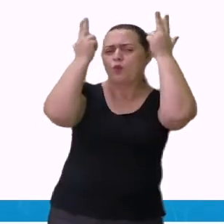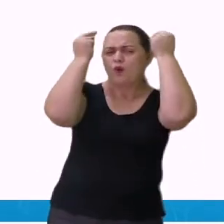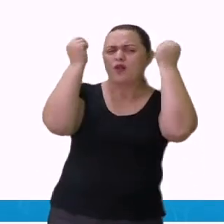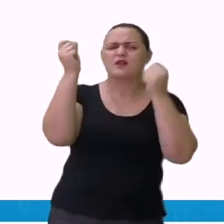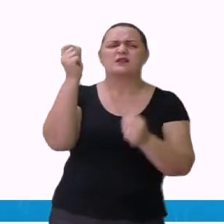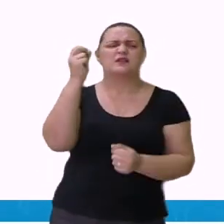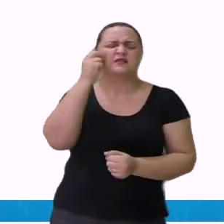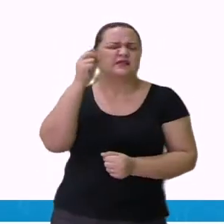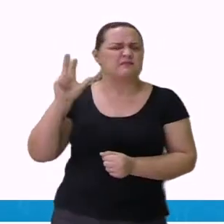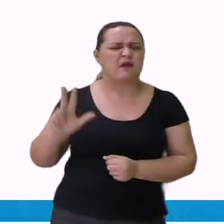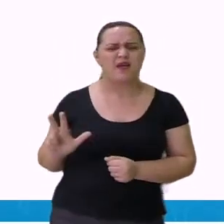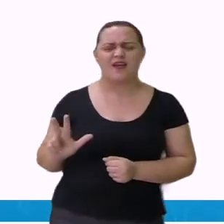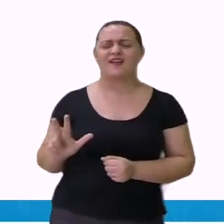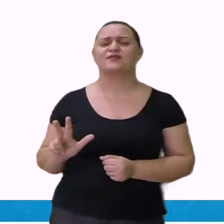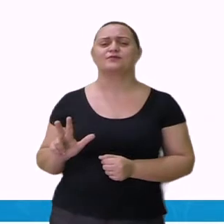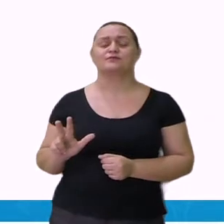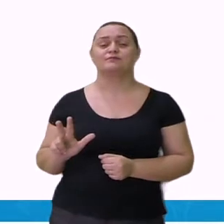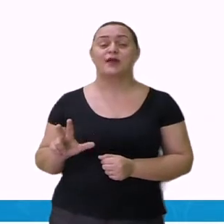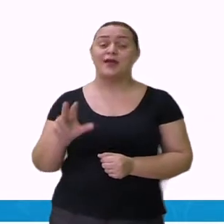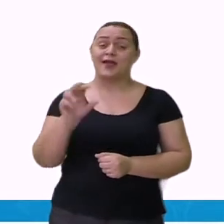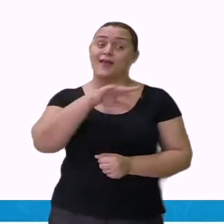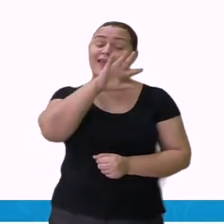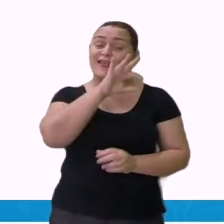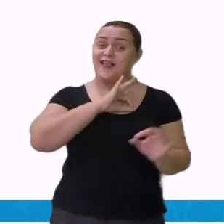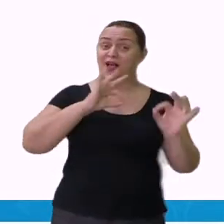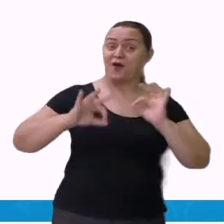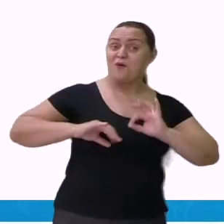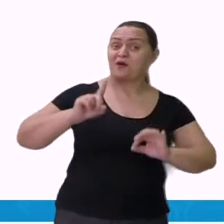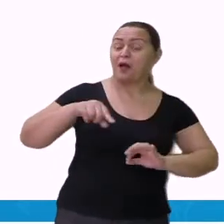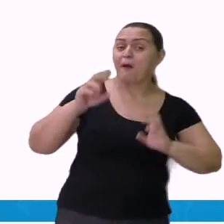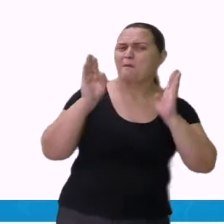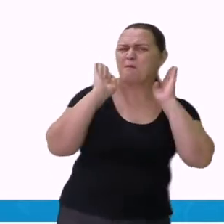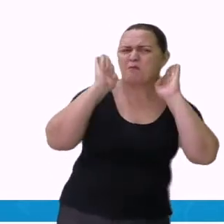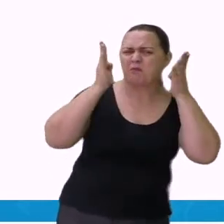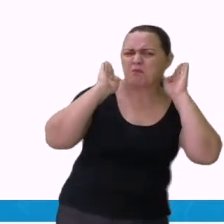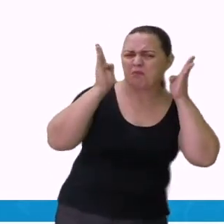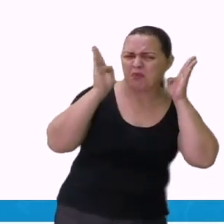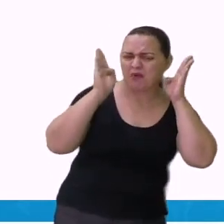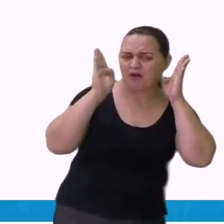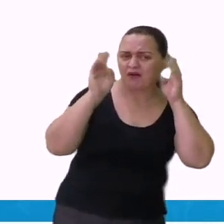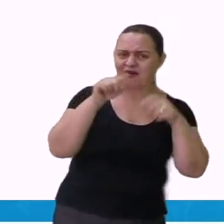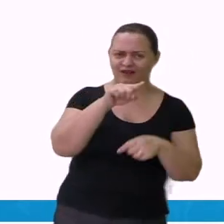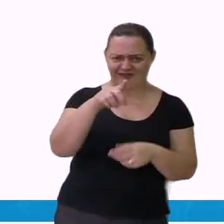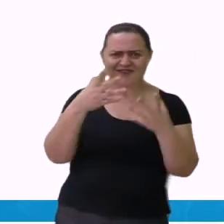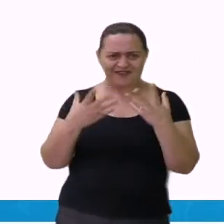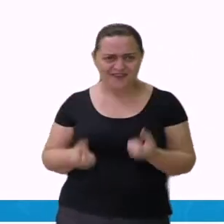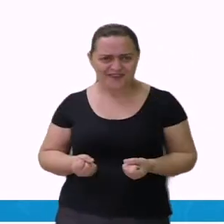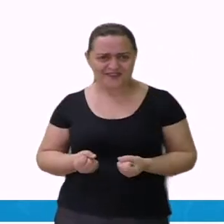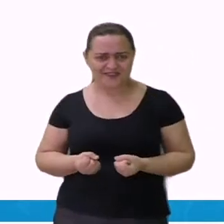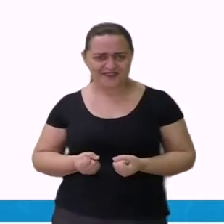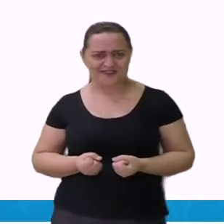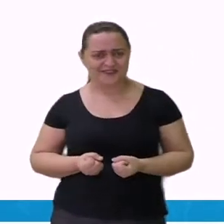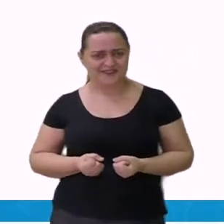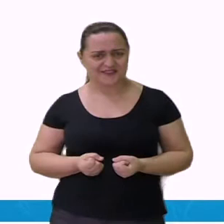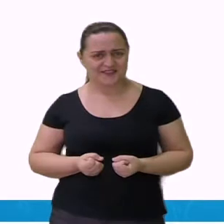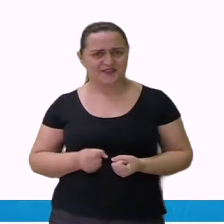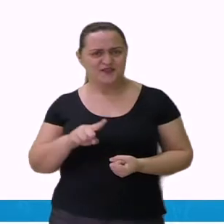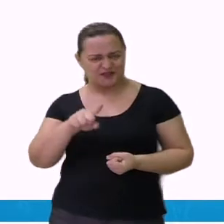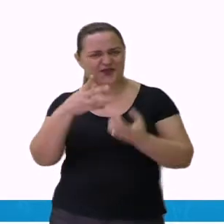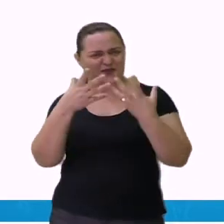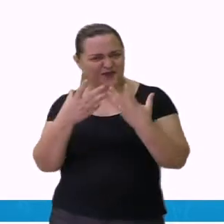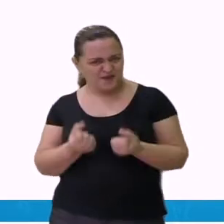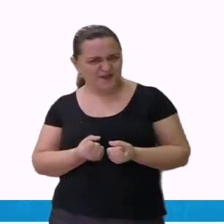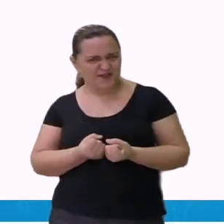E que a onça era burra. Vocês concordam? Por que será, gente? Então,